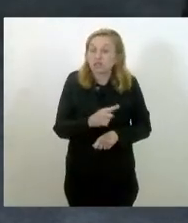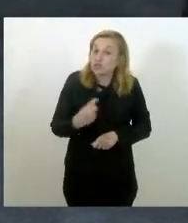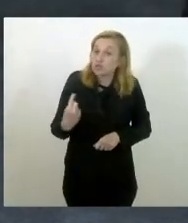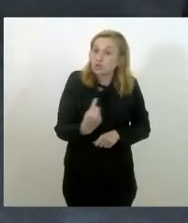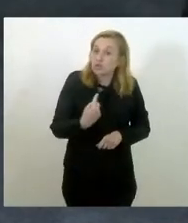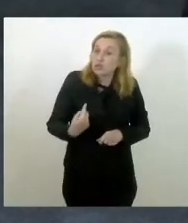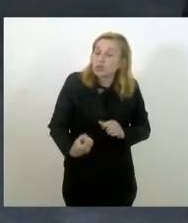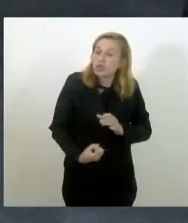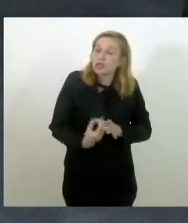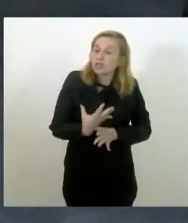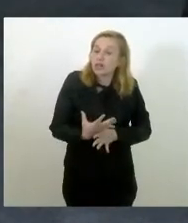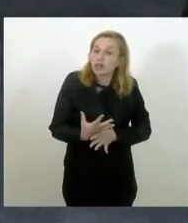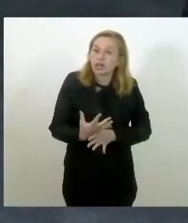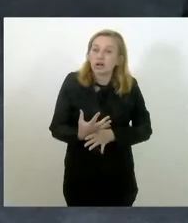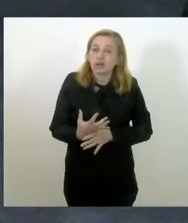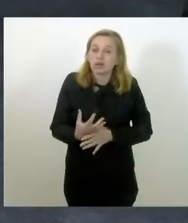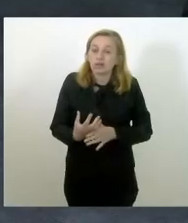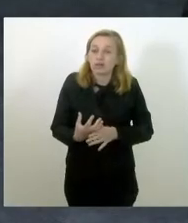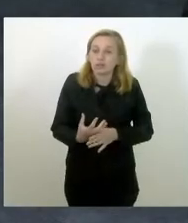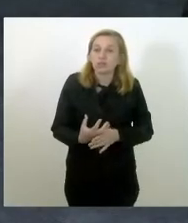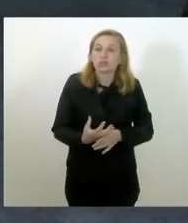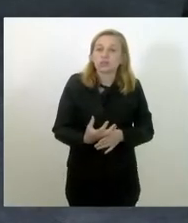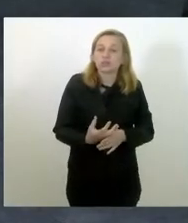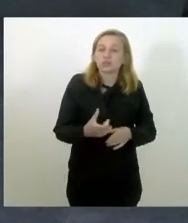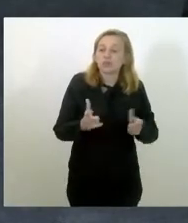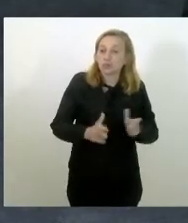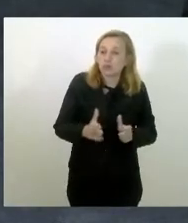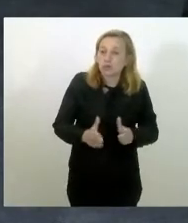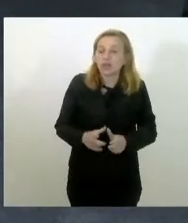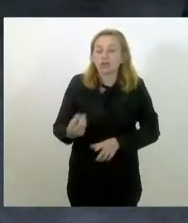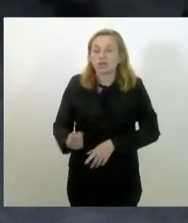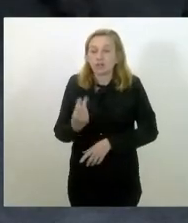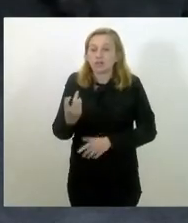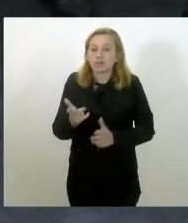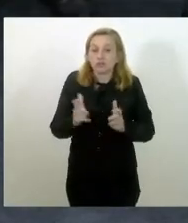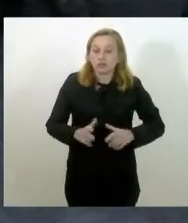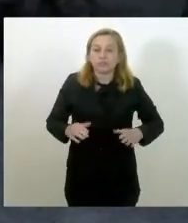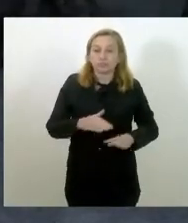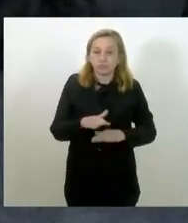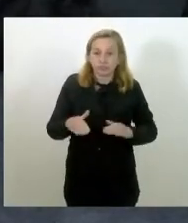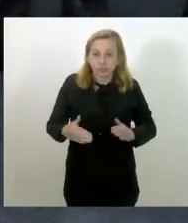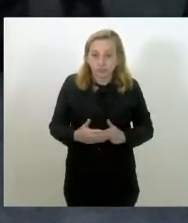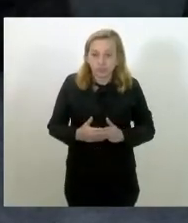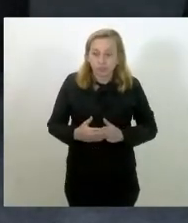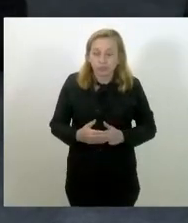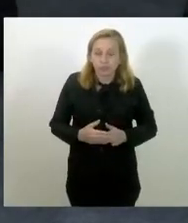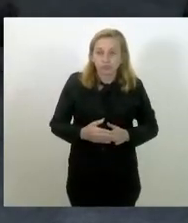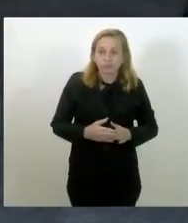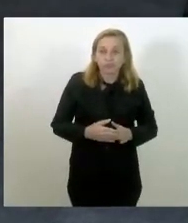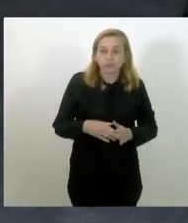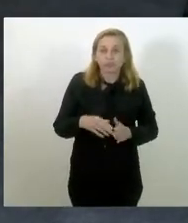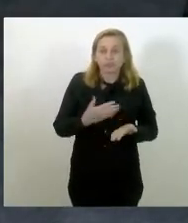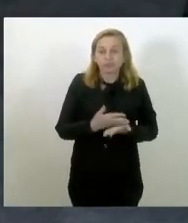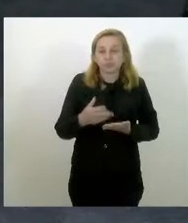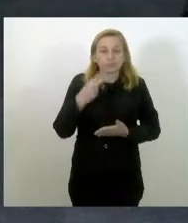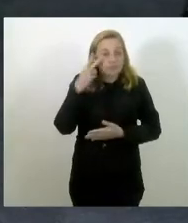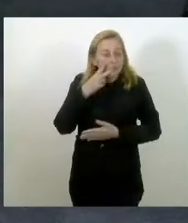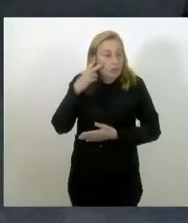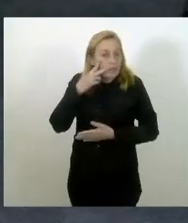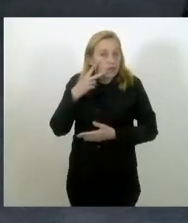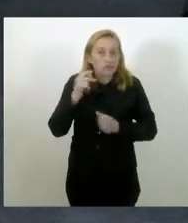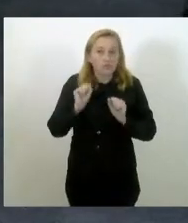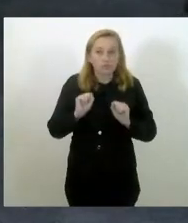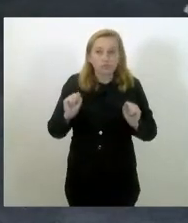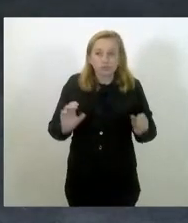construir um arranjo produtivo local e valorizar a nossa região como um todo e, através do vinho, a gente poder